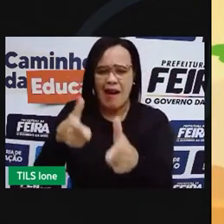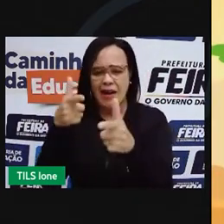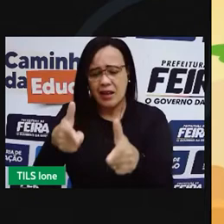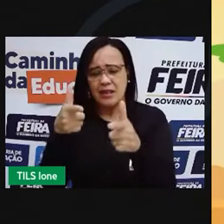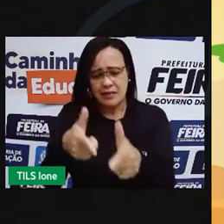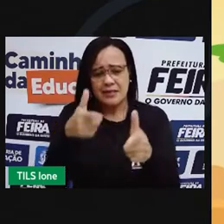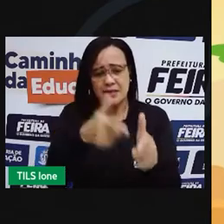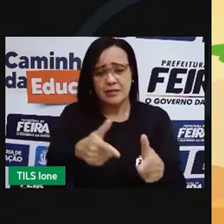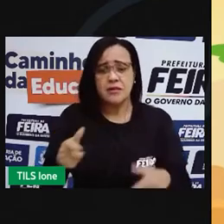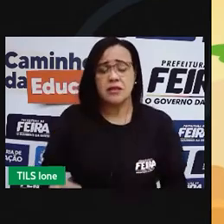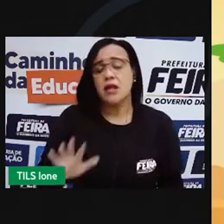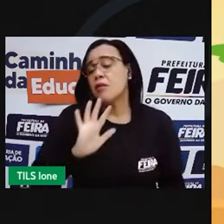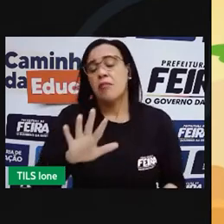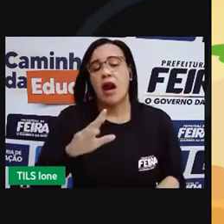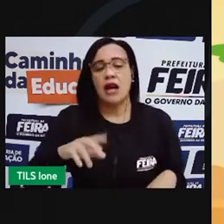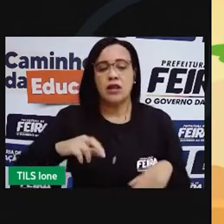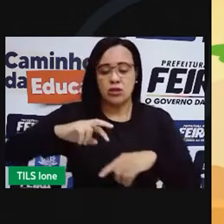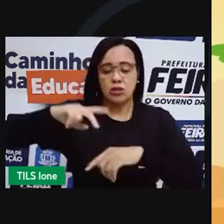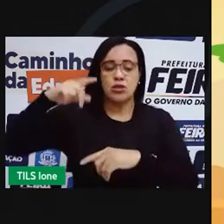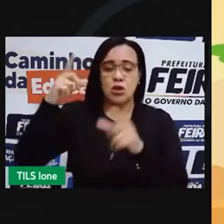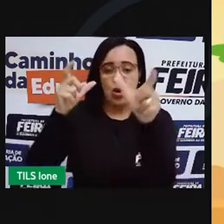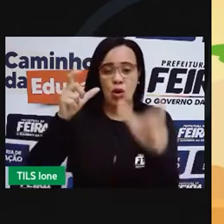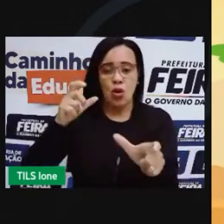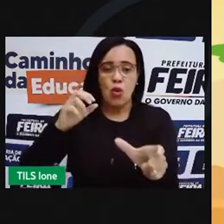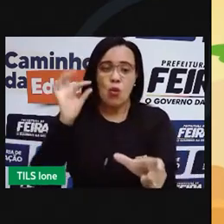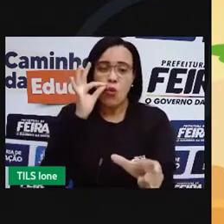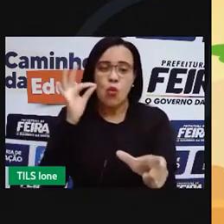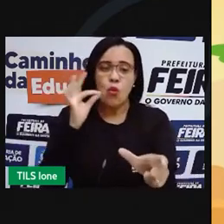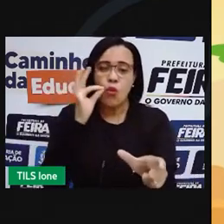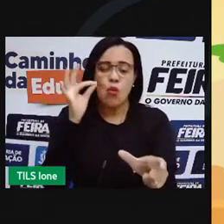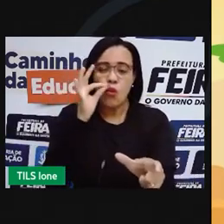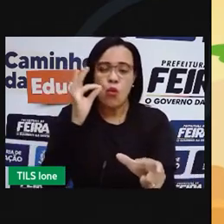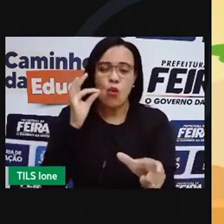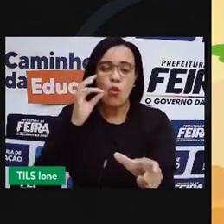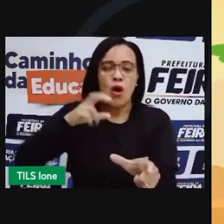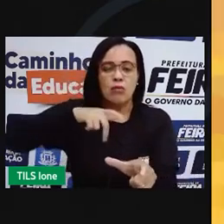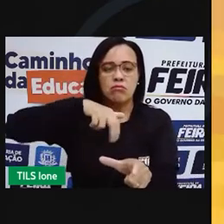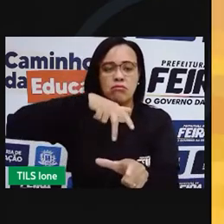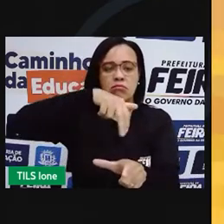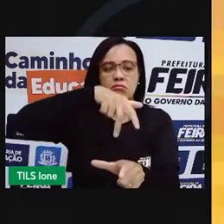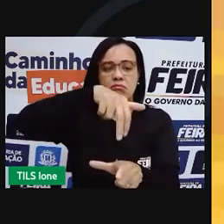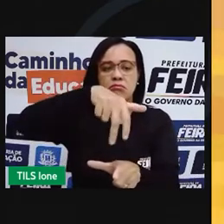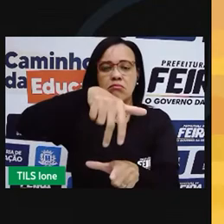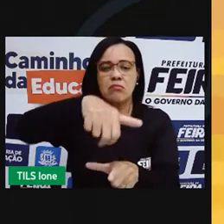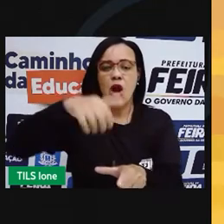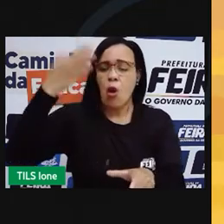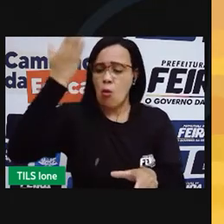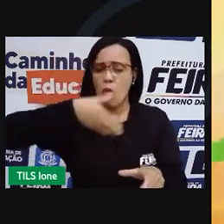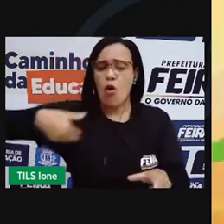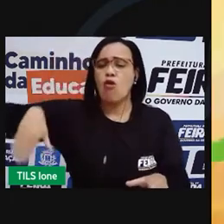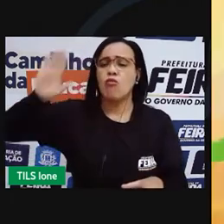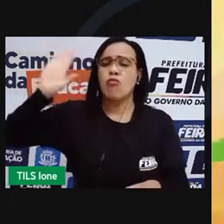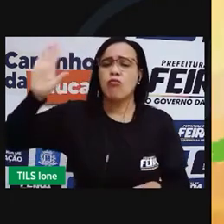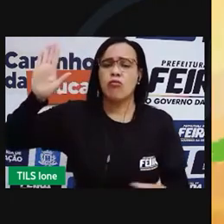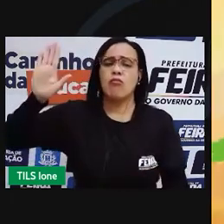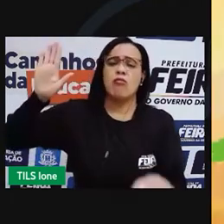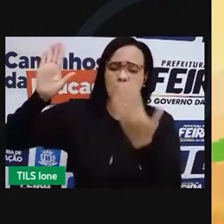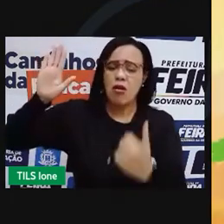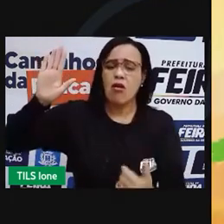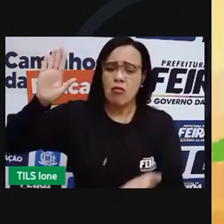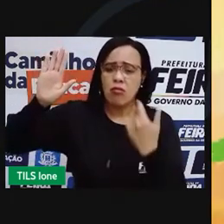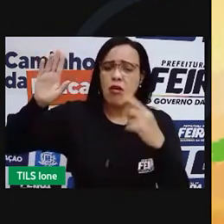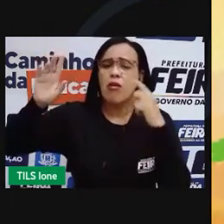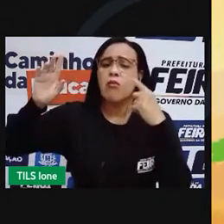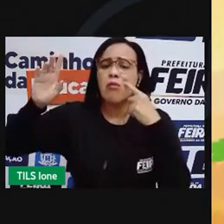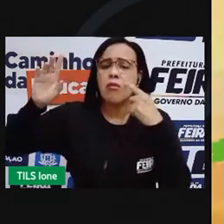O ratinho vai ao encontro do leão para tentar provar a sua coragem. Vamos lá, pô! Vamos! E os amigos